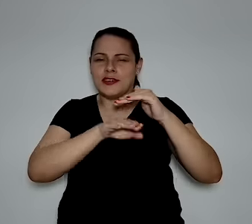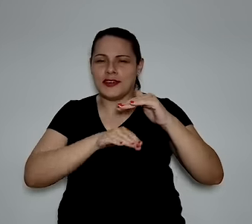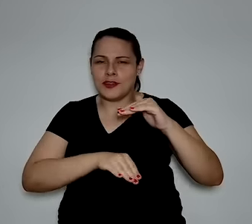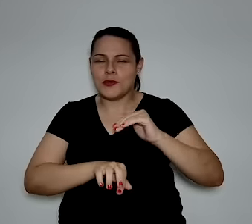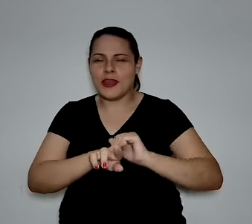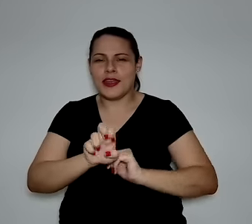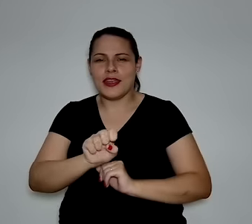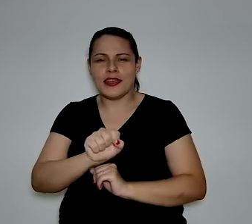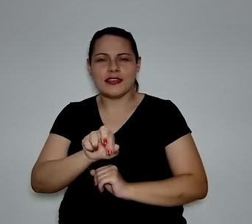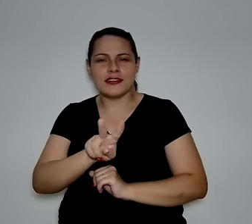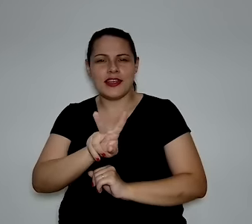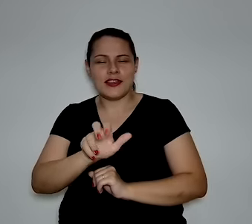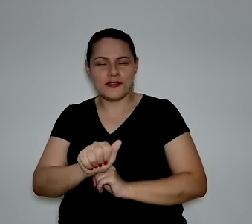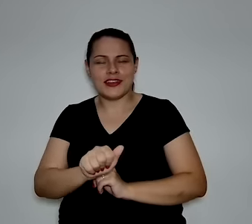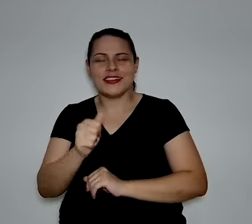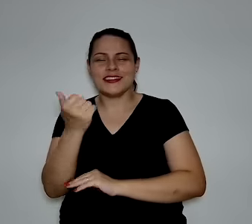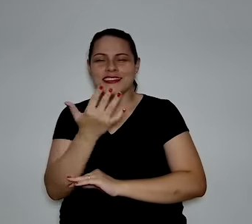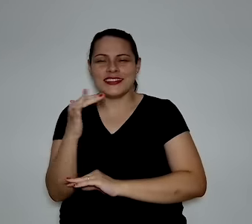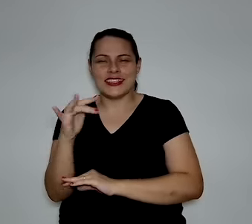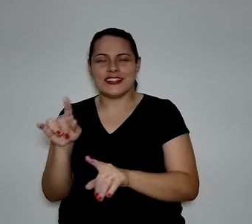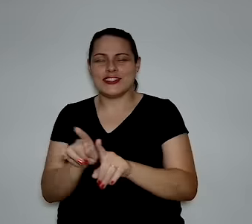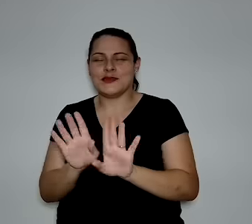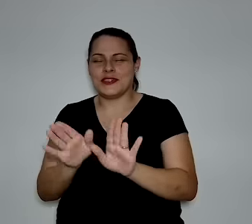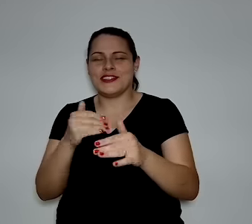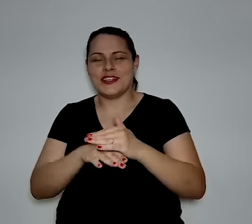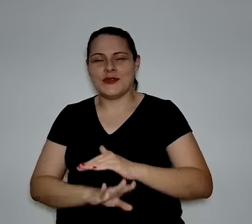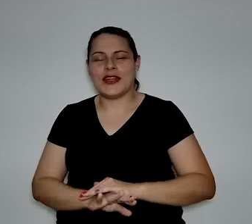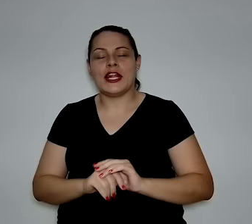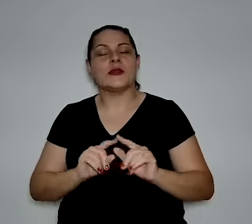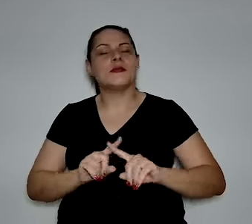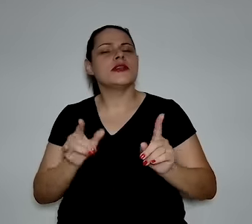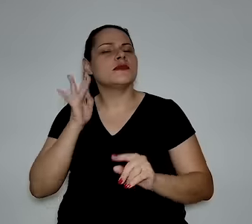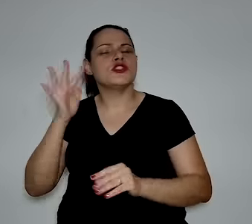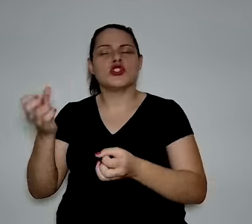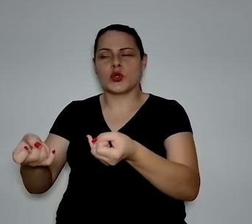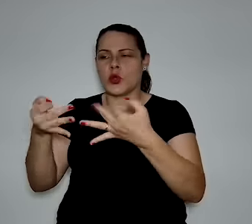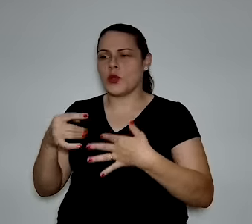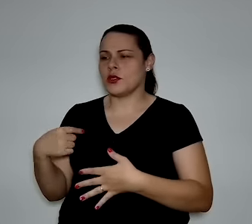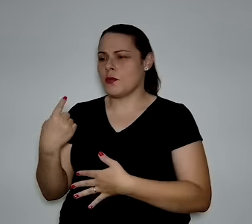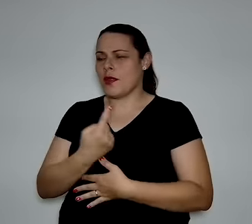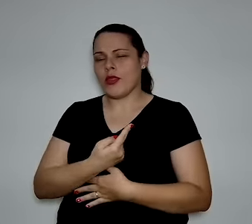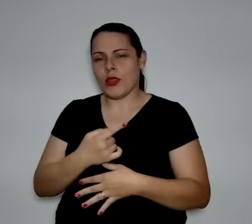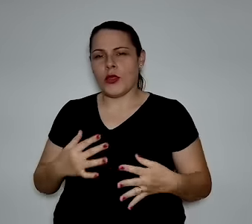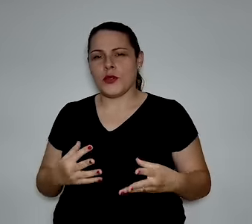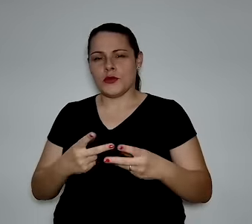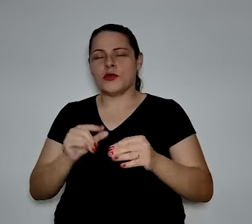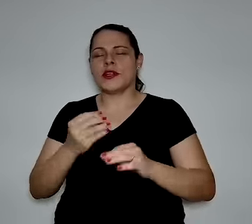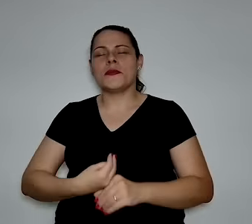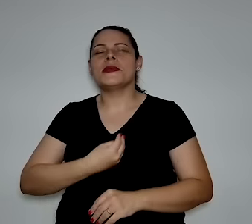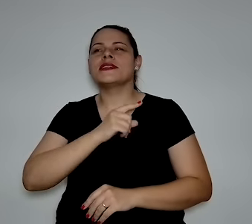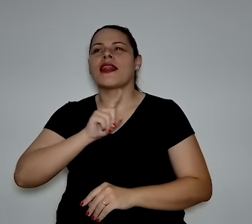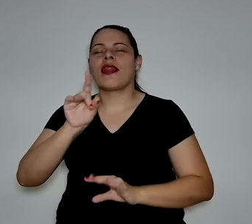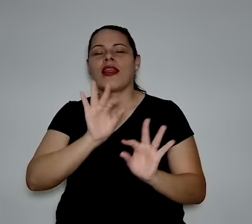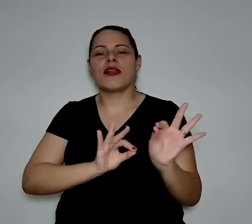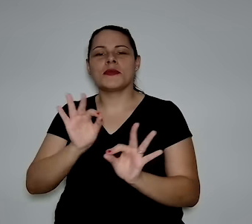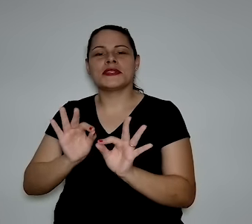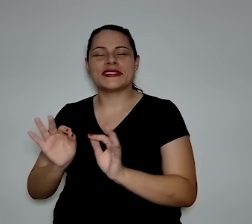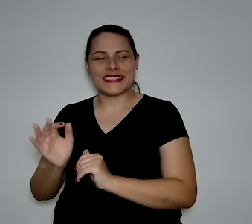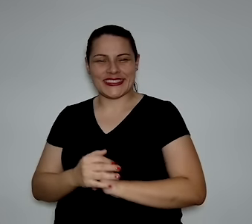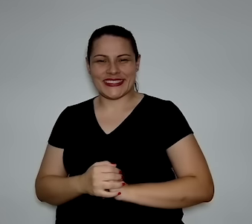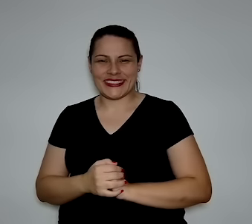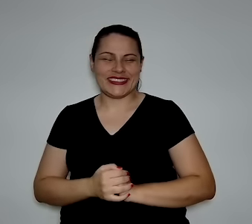reserva, né? Uma reserva natural ali já colocada. Conta para nós, João, como é que está esse projeto lá?